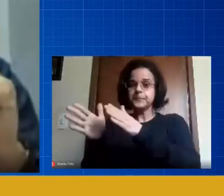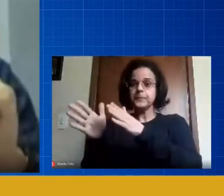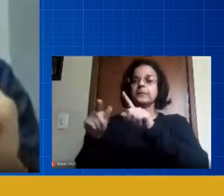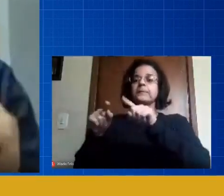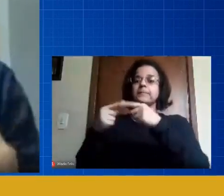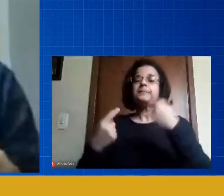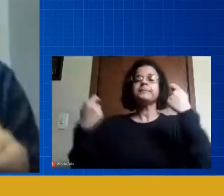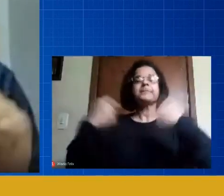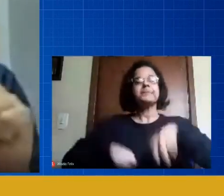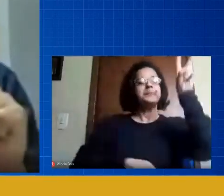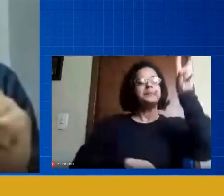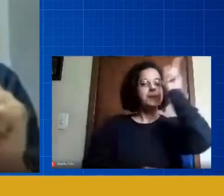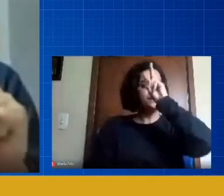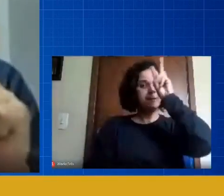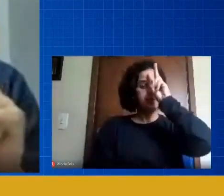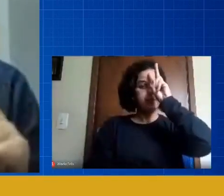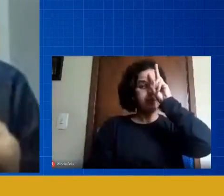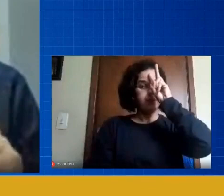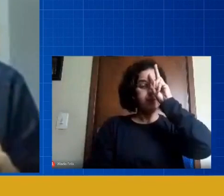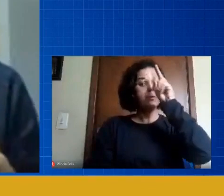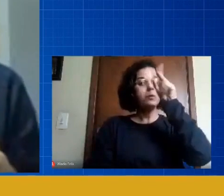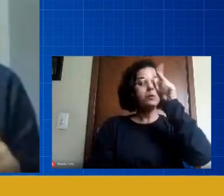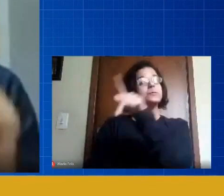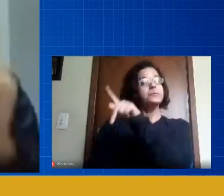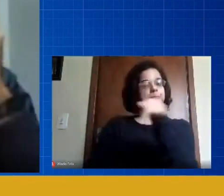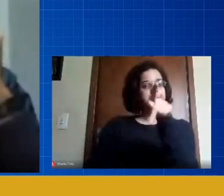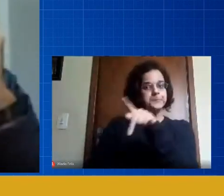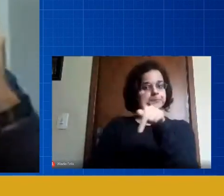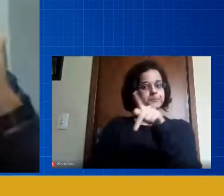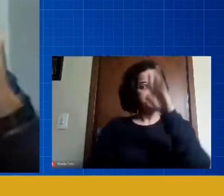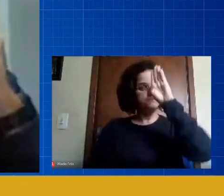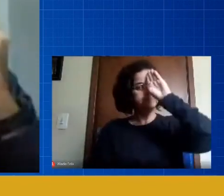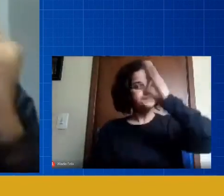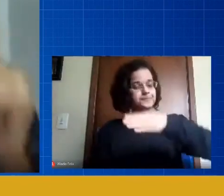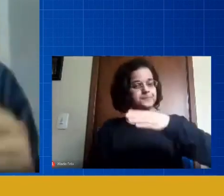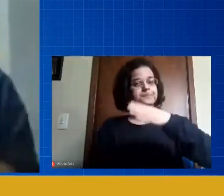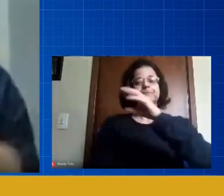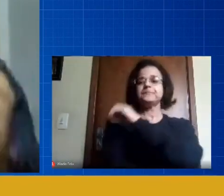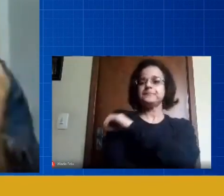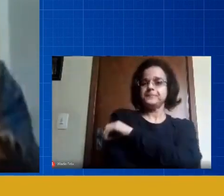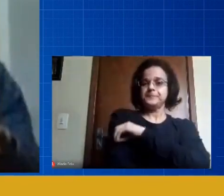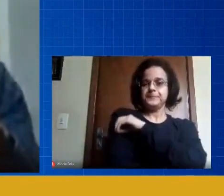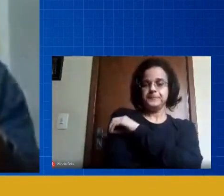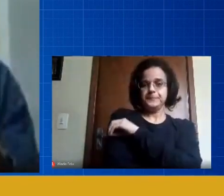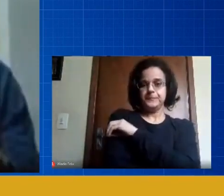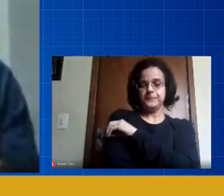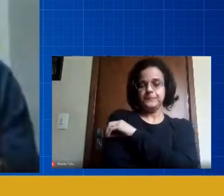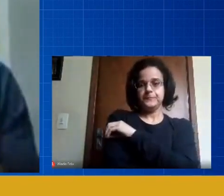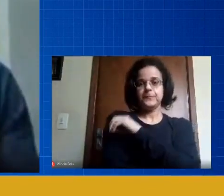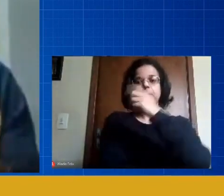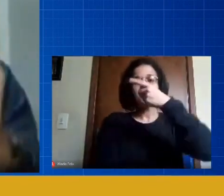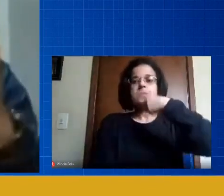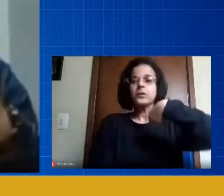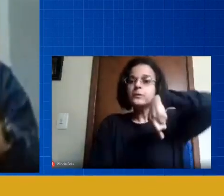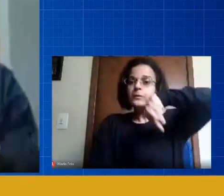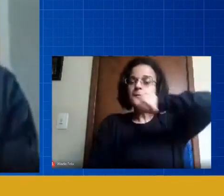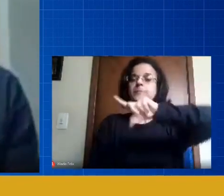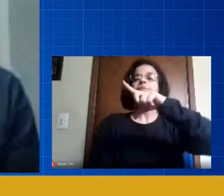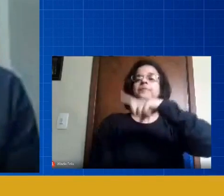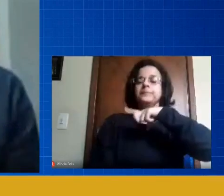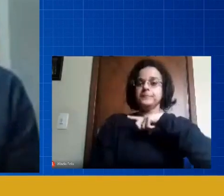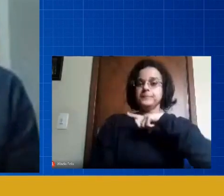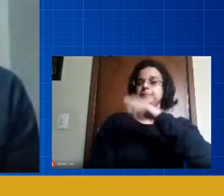lembrar que o nosso lembrar os professores principalmente da educação infantil que nós temos um